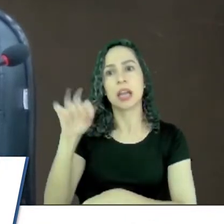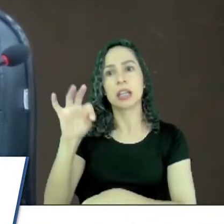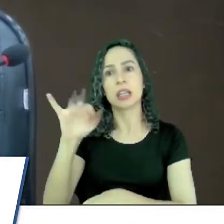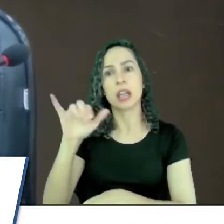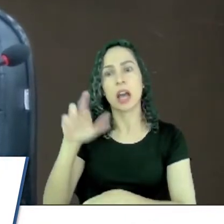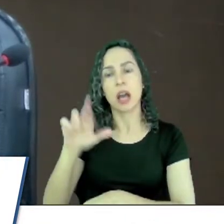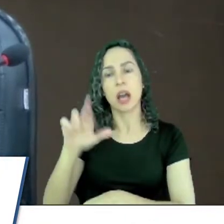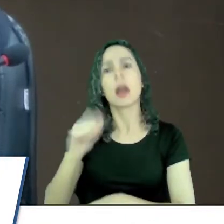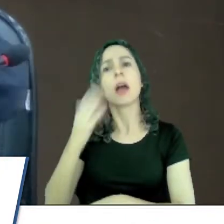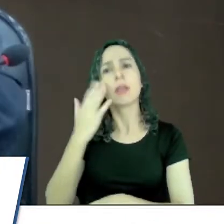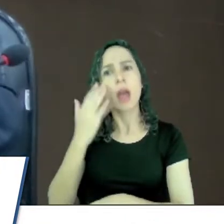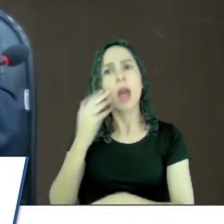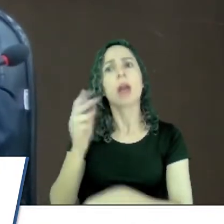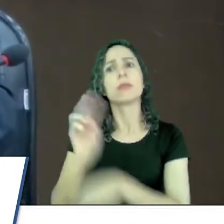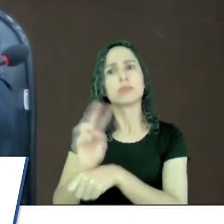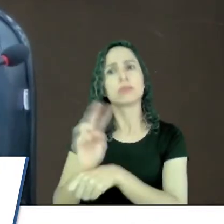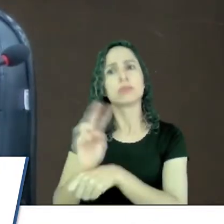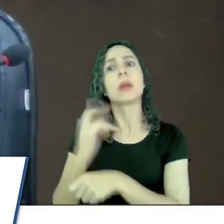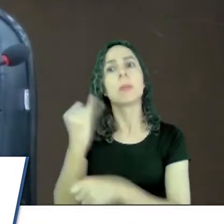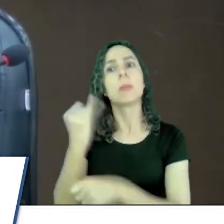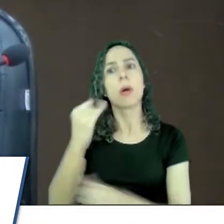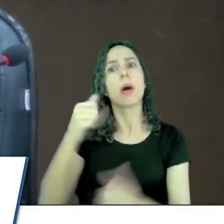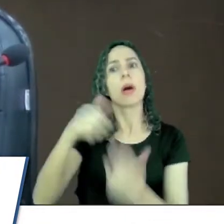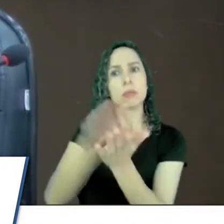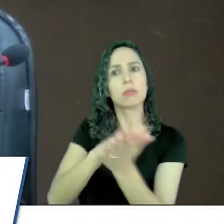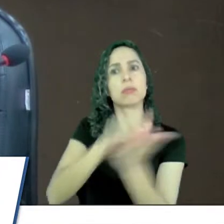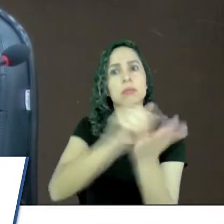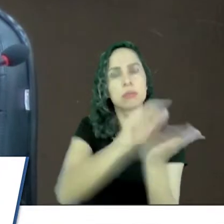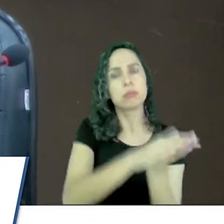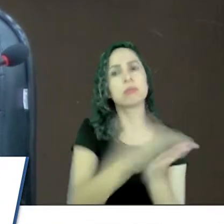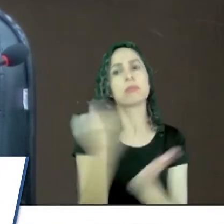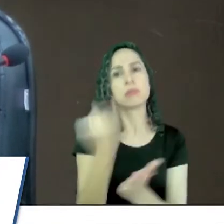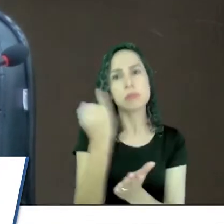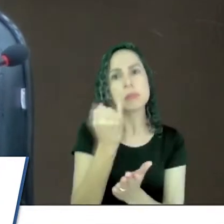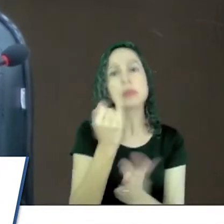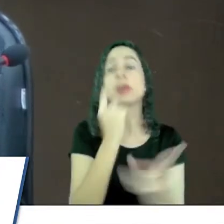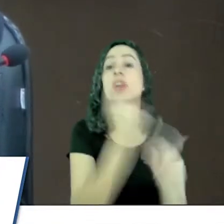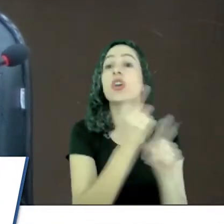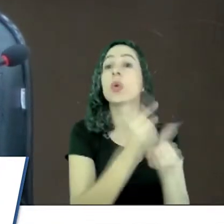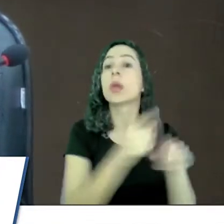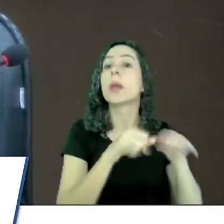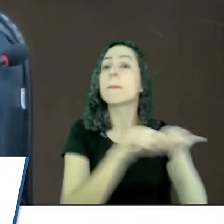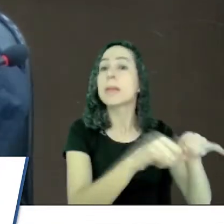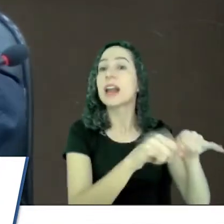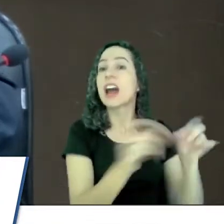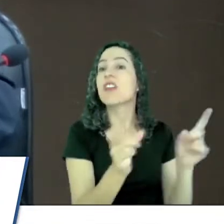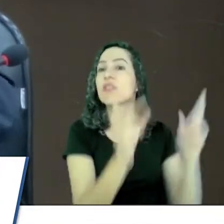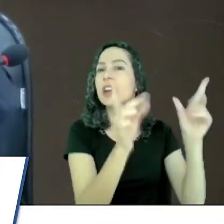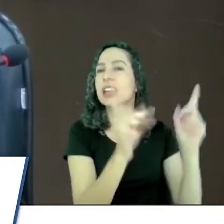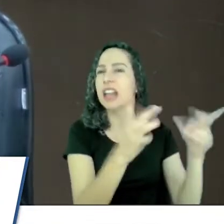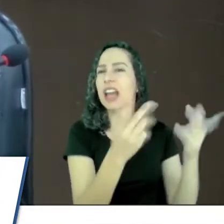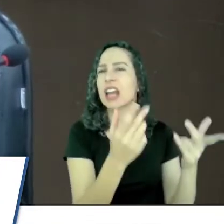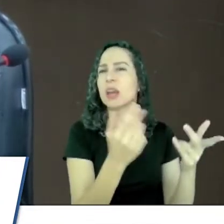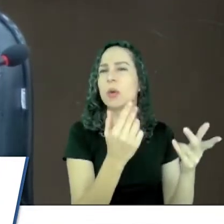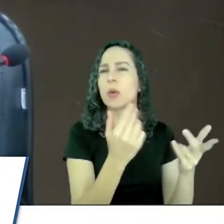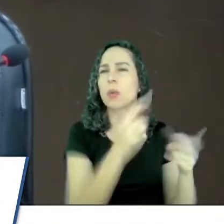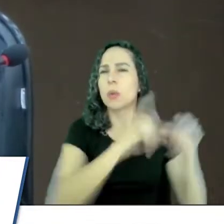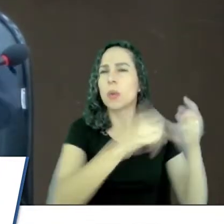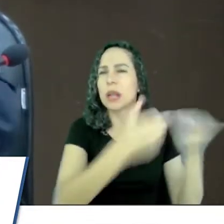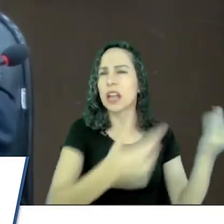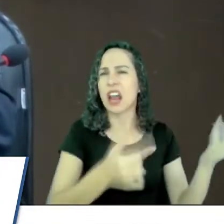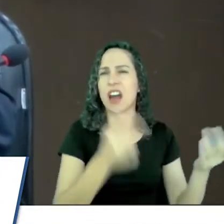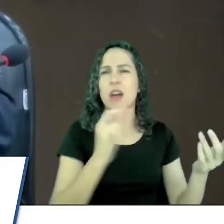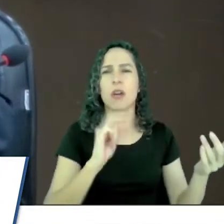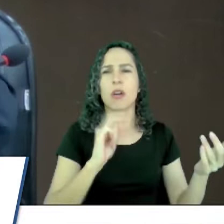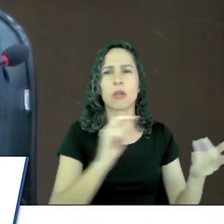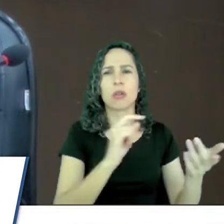autuações importantes, pegando os supermercados que estavam vendendo produtos vencidos. Eu tenho que parabenizar a